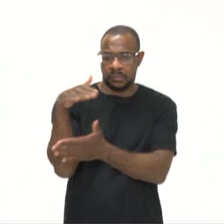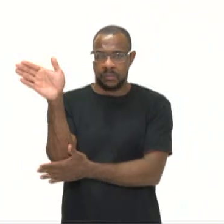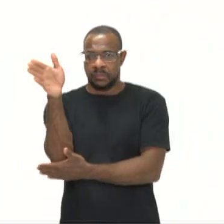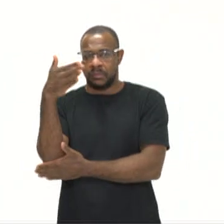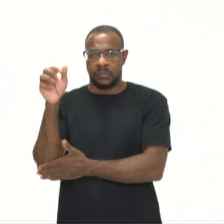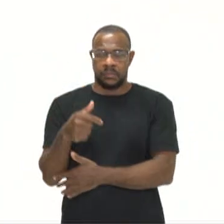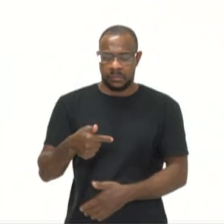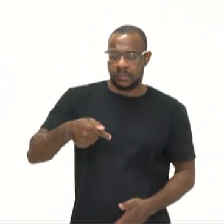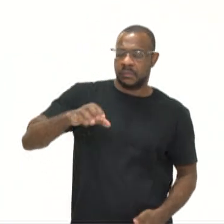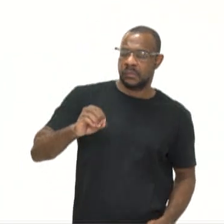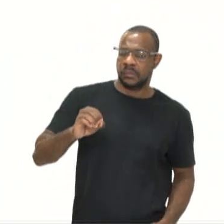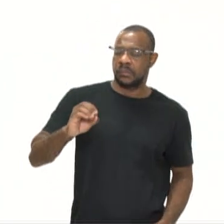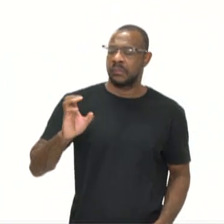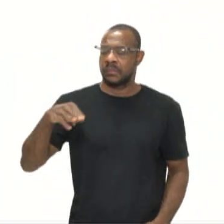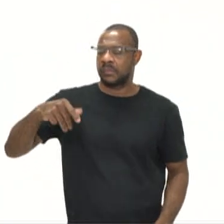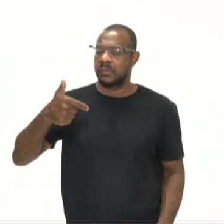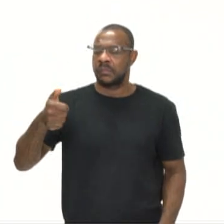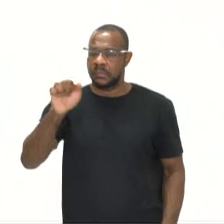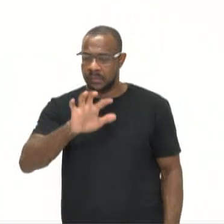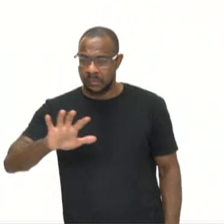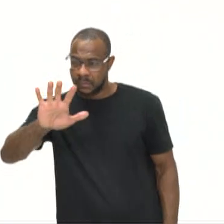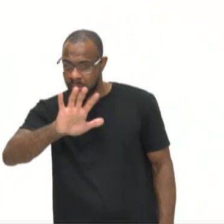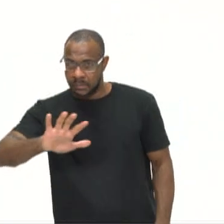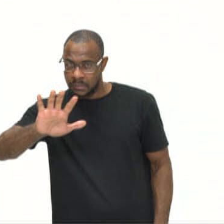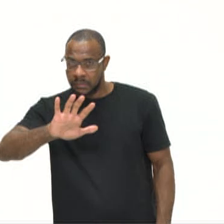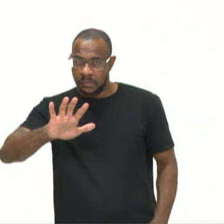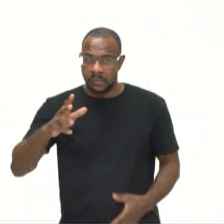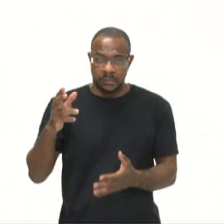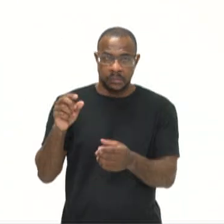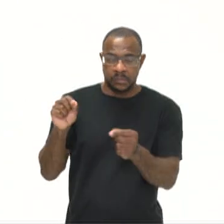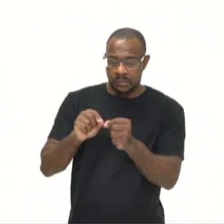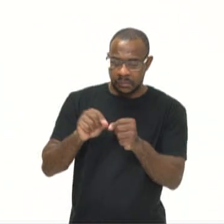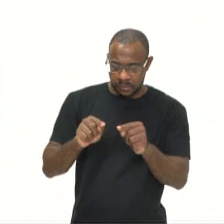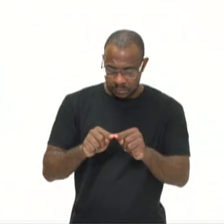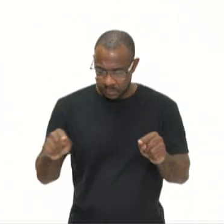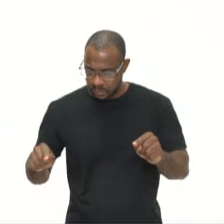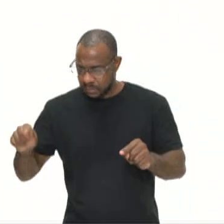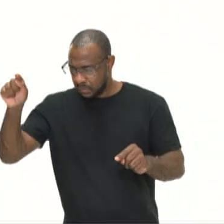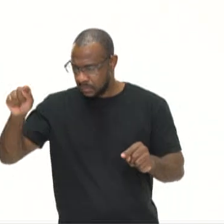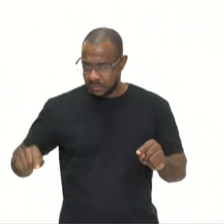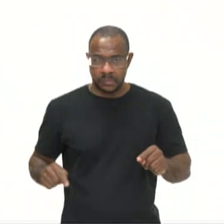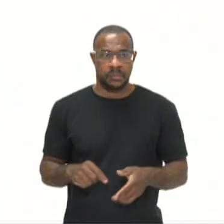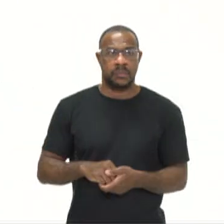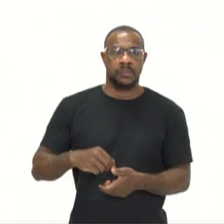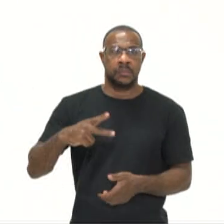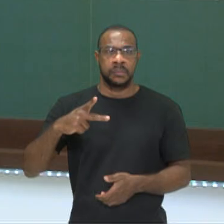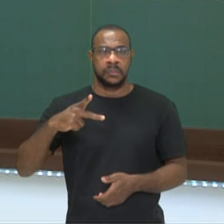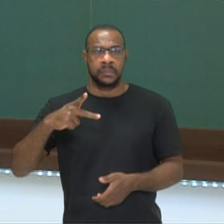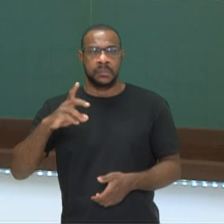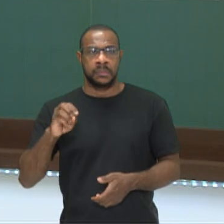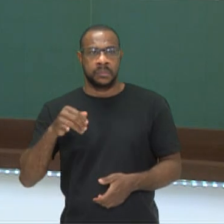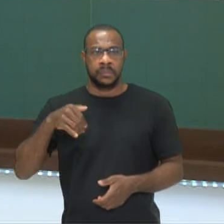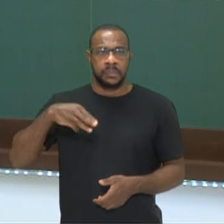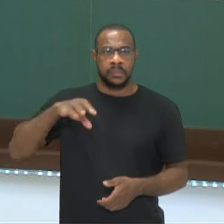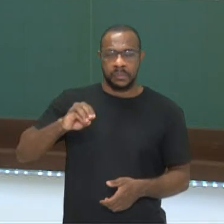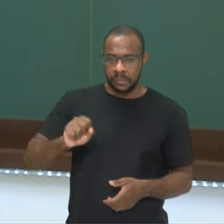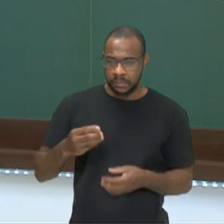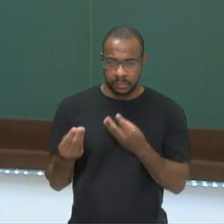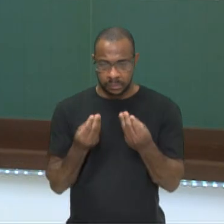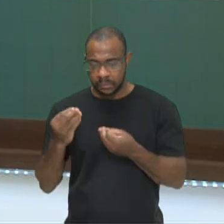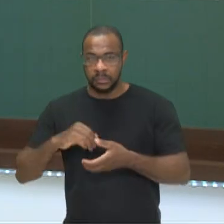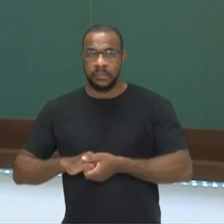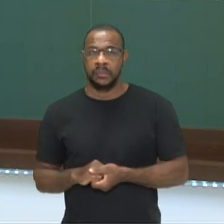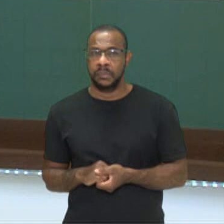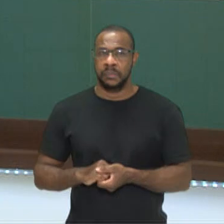70 cm² de área e escreveu as dimensões como polinômios. Vamos entender como vai ser.